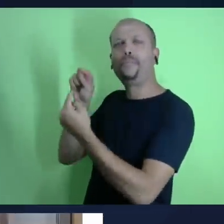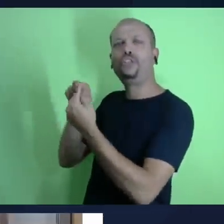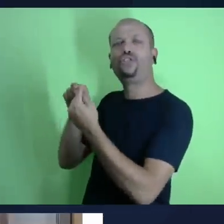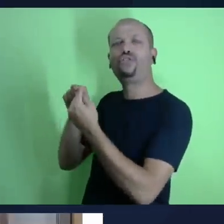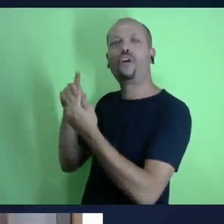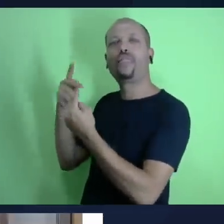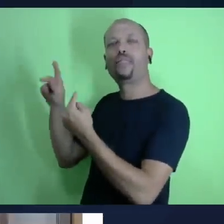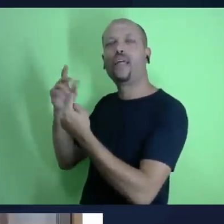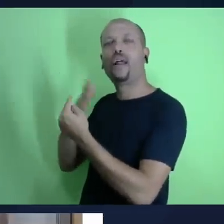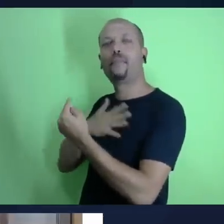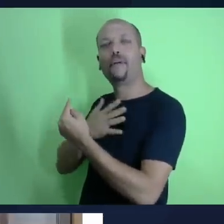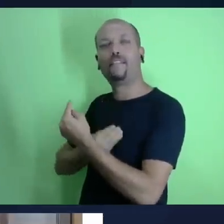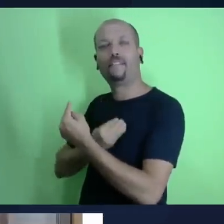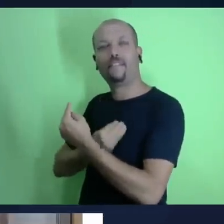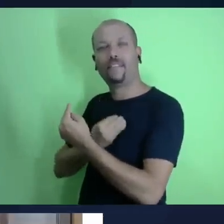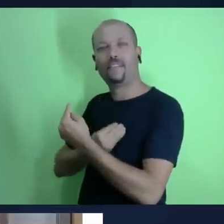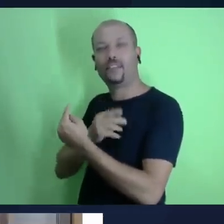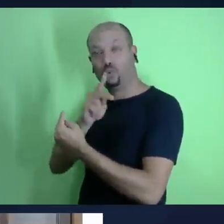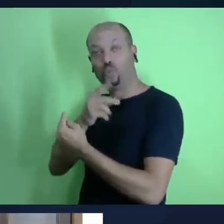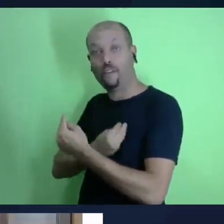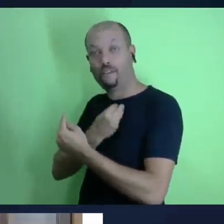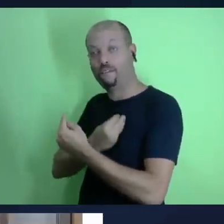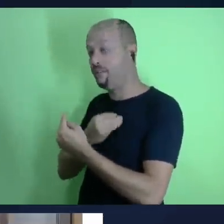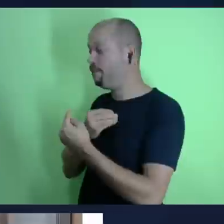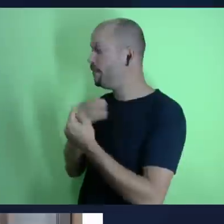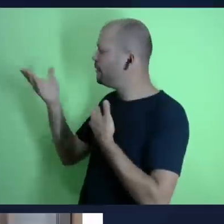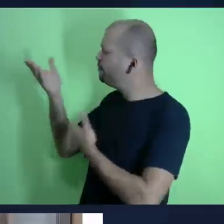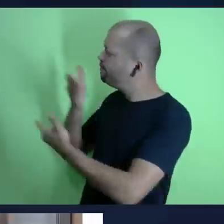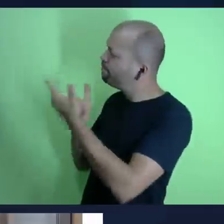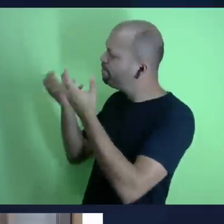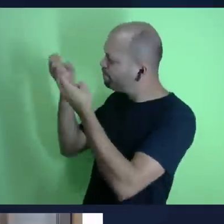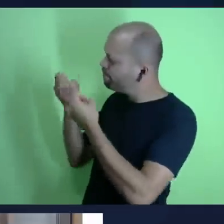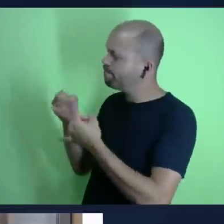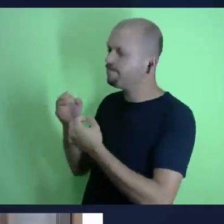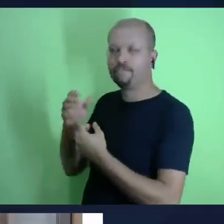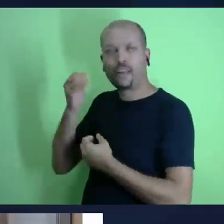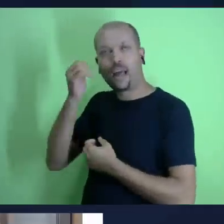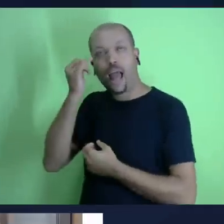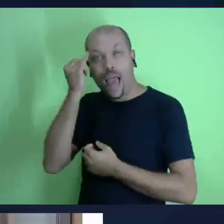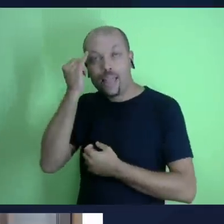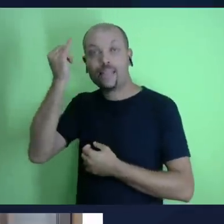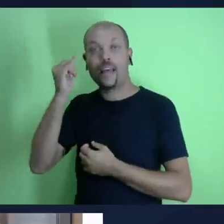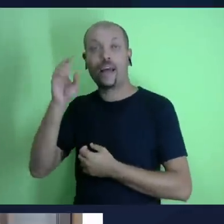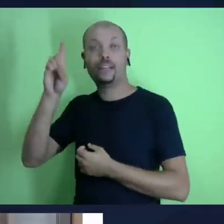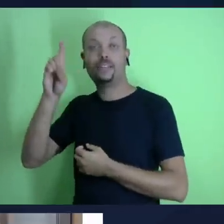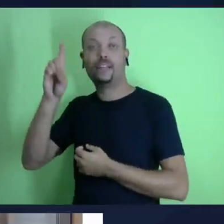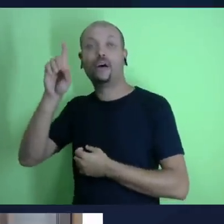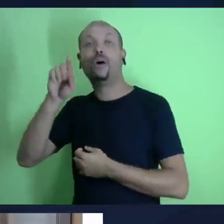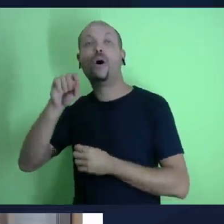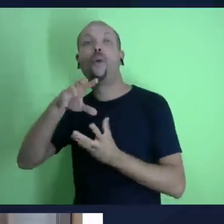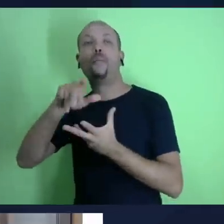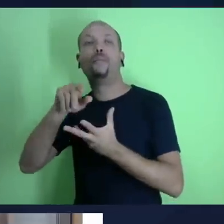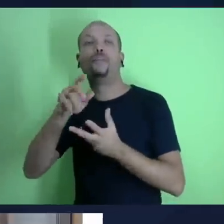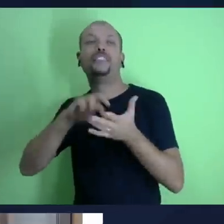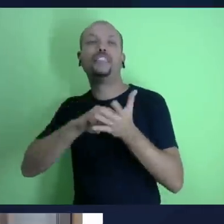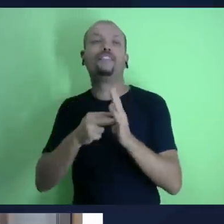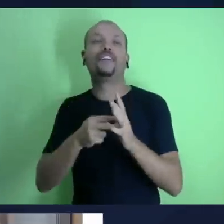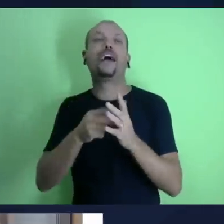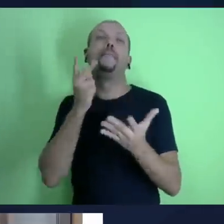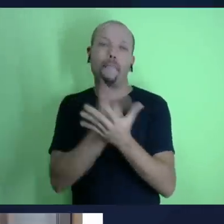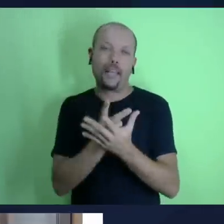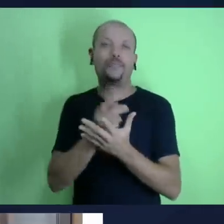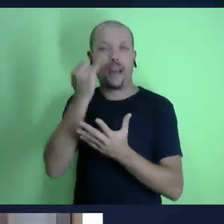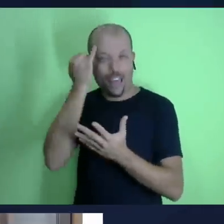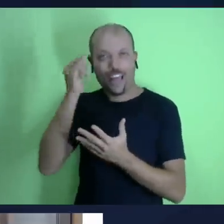mente de Cristo e aí a gente começa a voltar a nossa vida para fazer aquilo